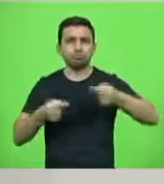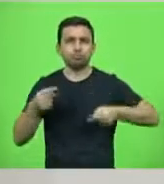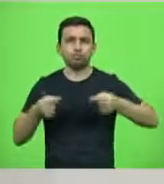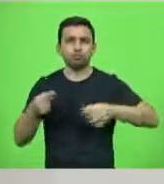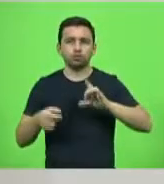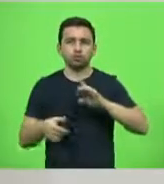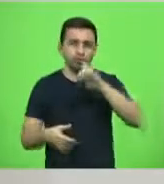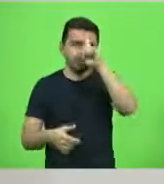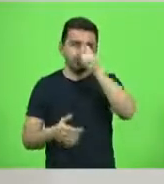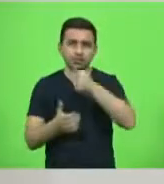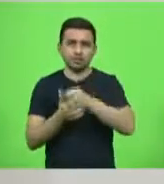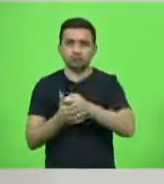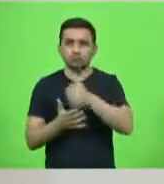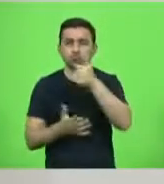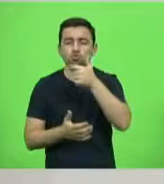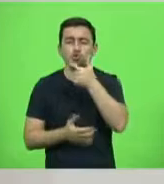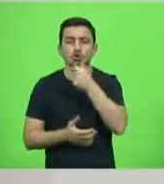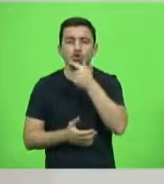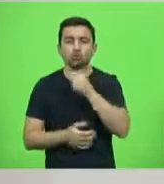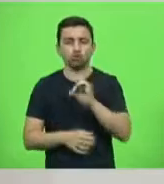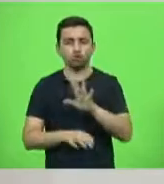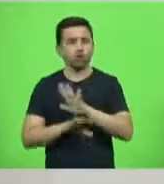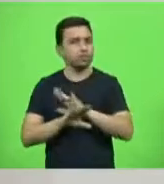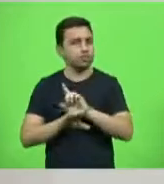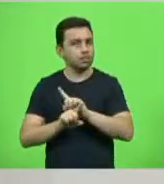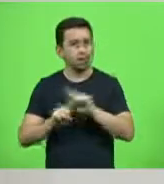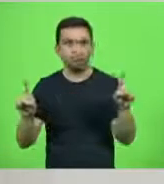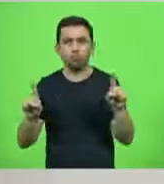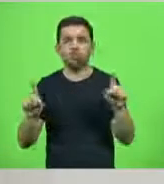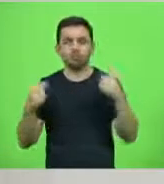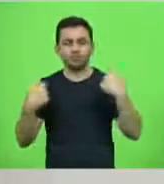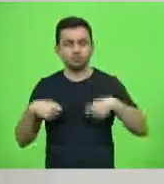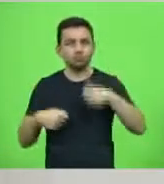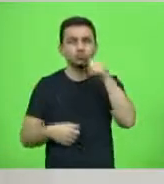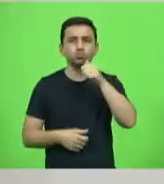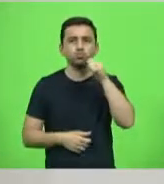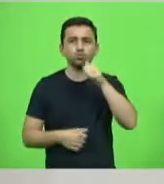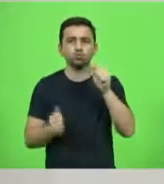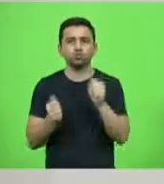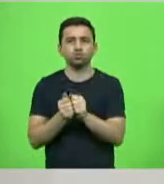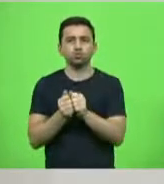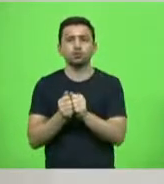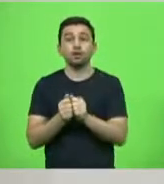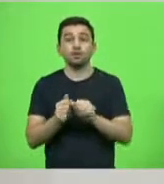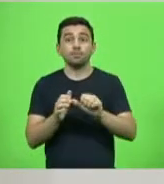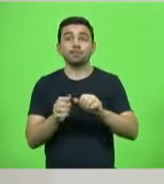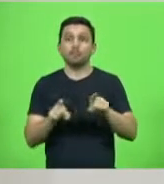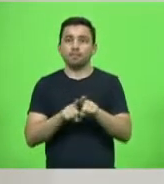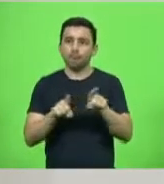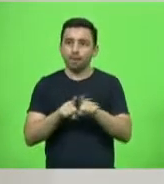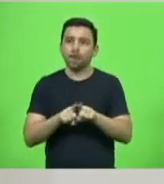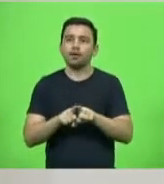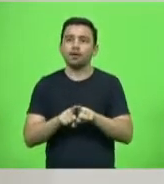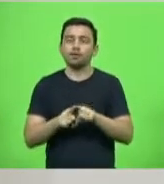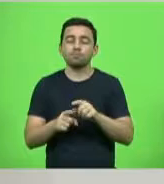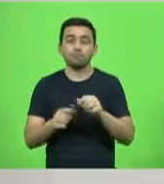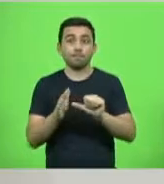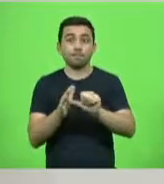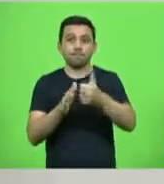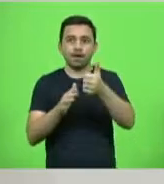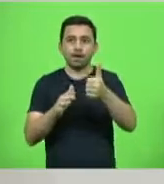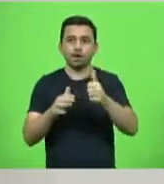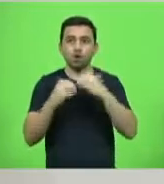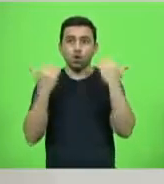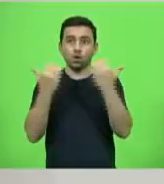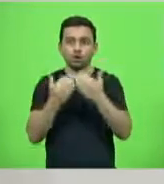sem a presença das mulheres. No mesmo ano, no primeiro congresso do PT, foi aprovada a cota de 30